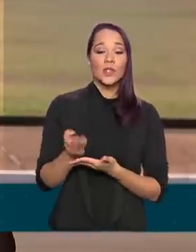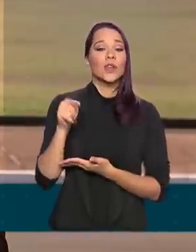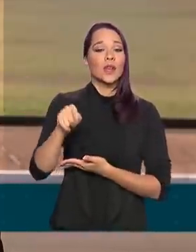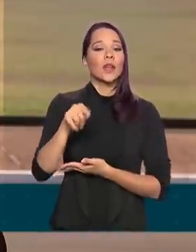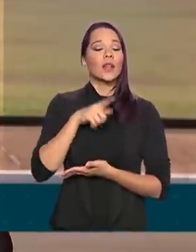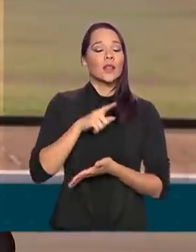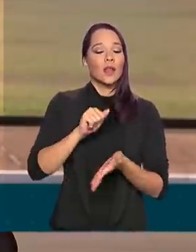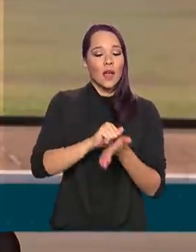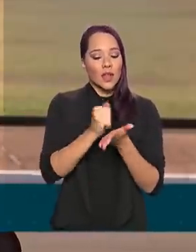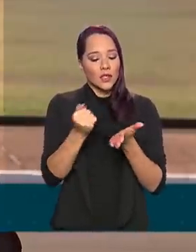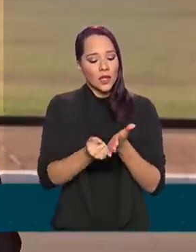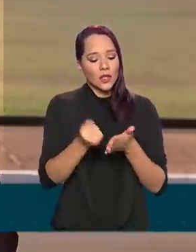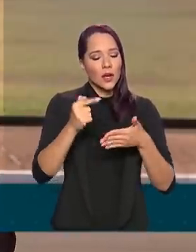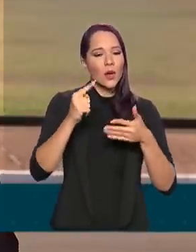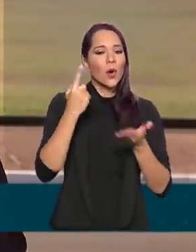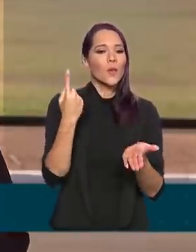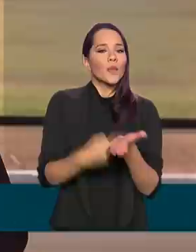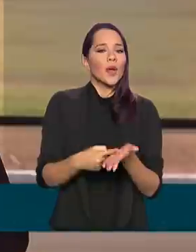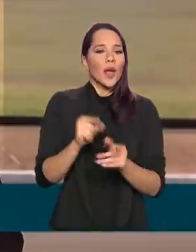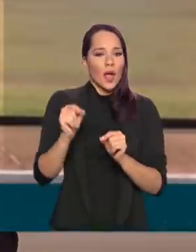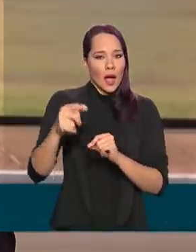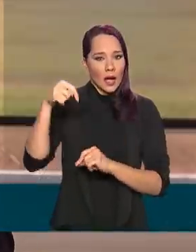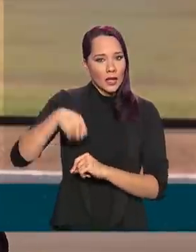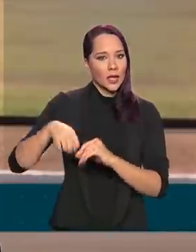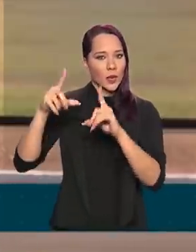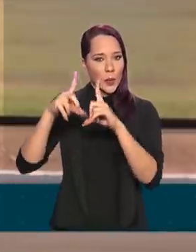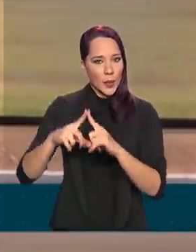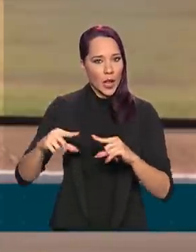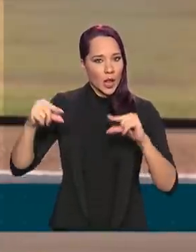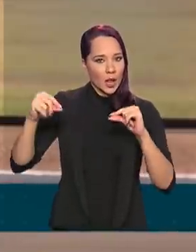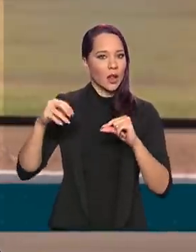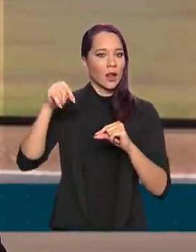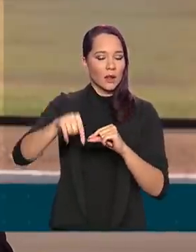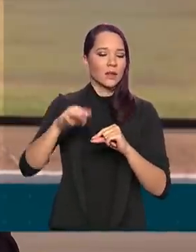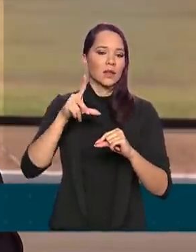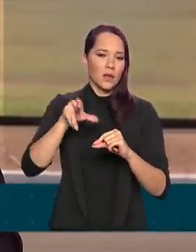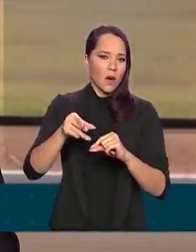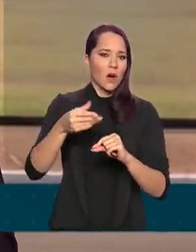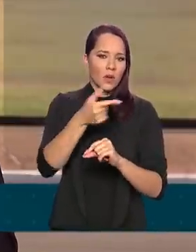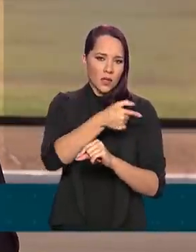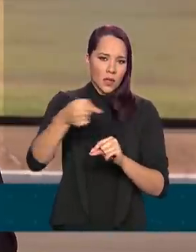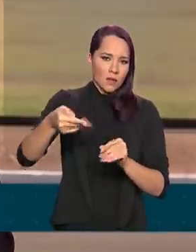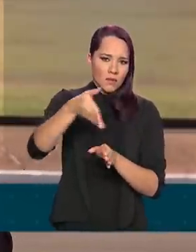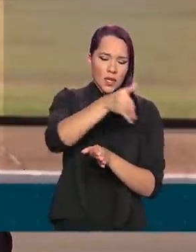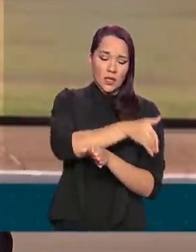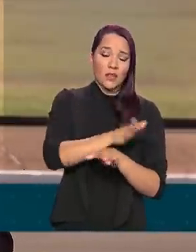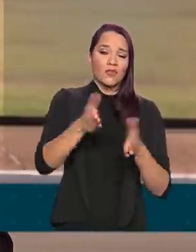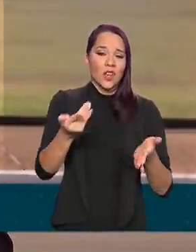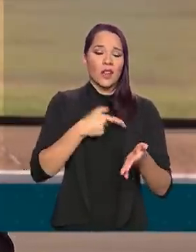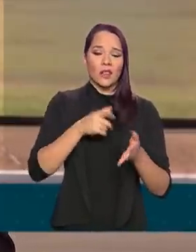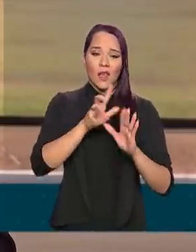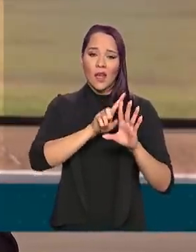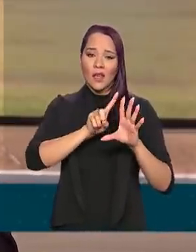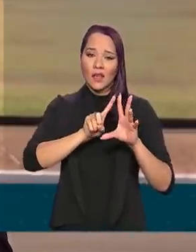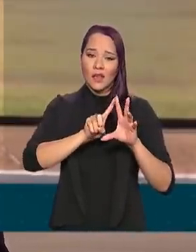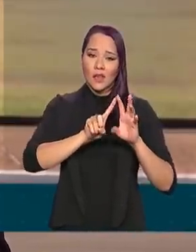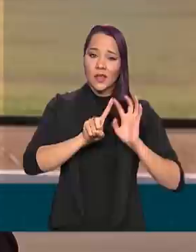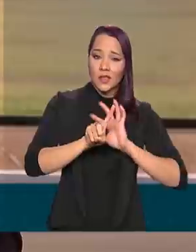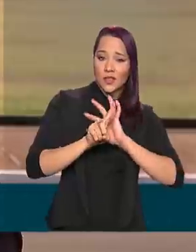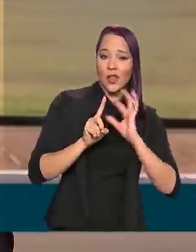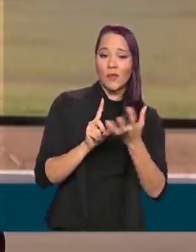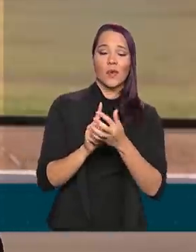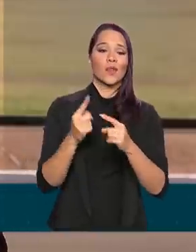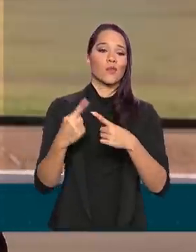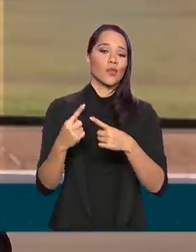agenda aqui no Palácio do Alvorado, como tem sido nos últimos dias, já que ele está em isolamento porque